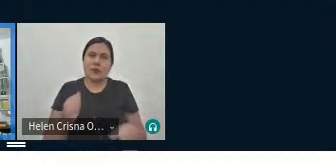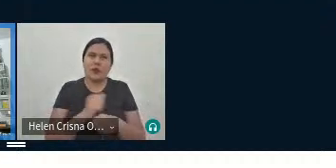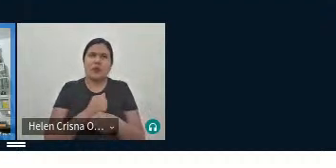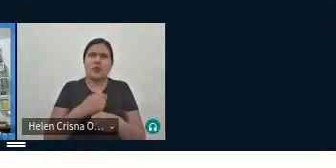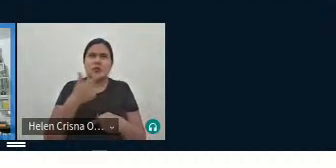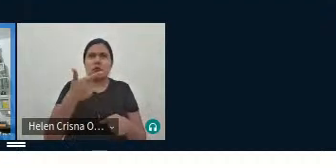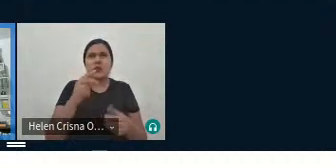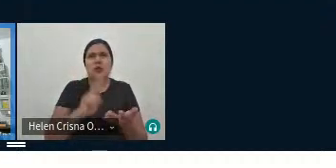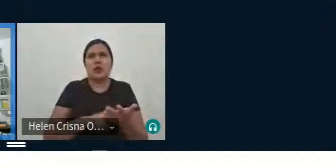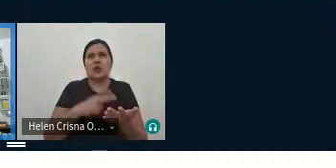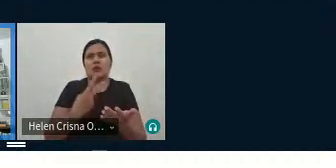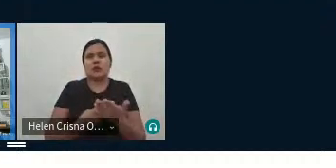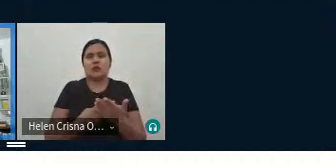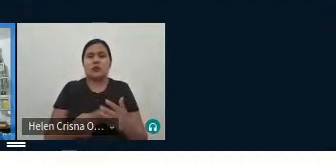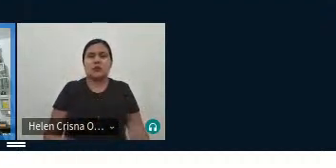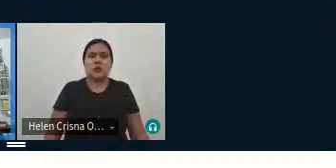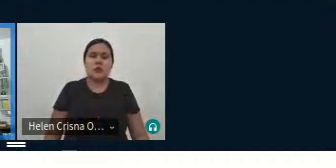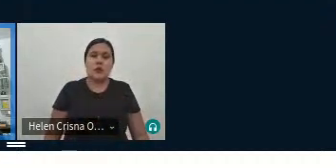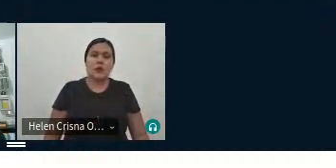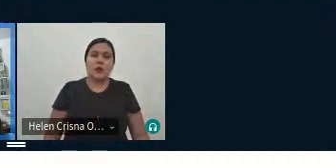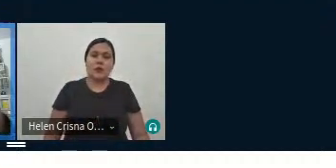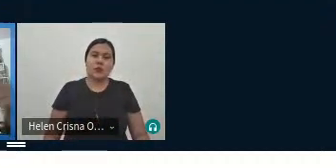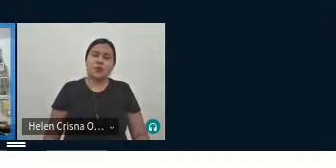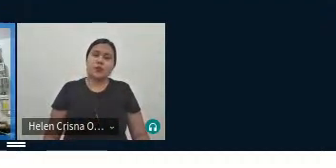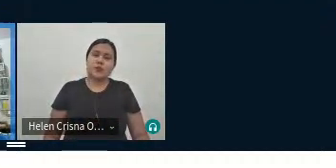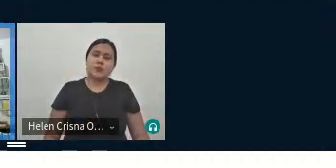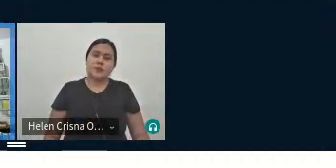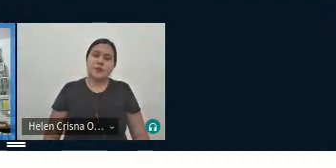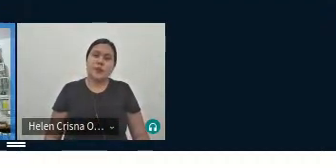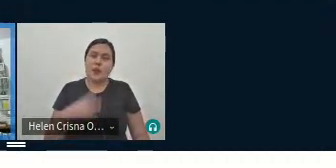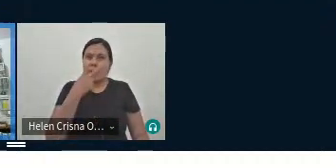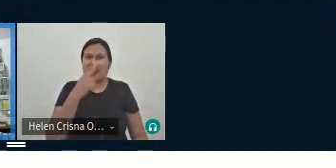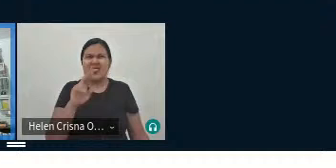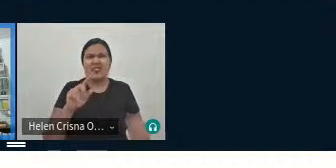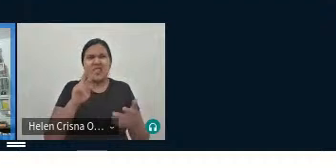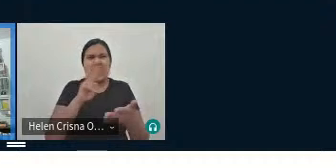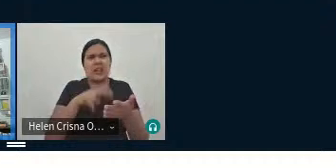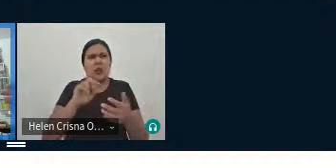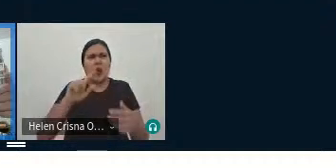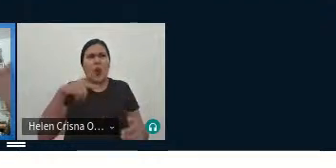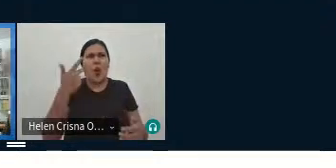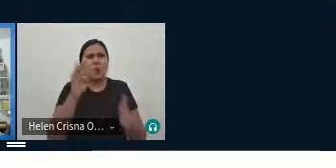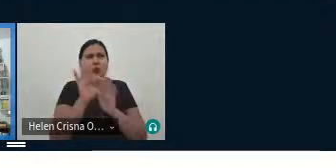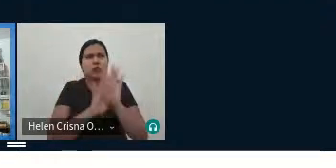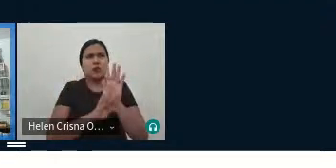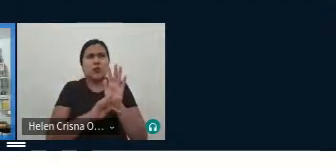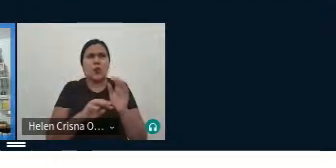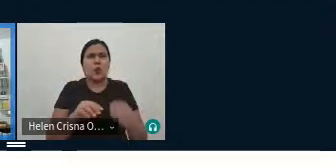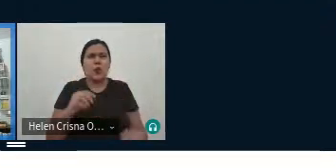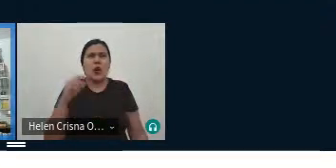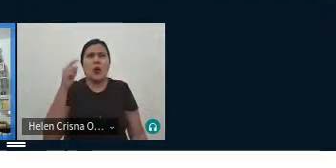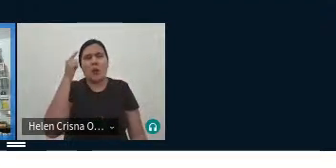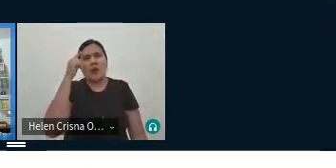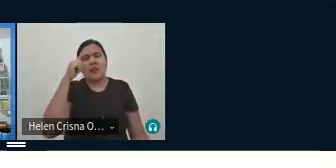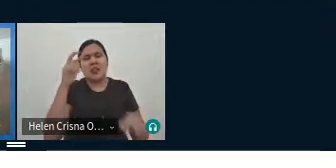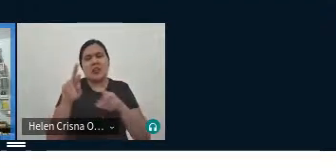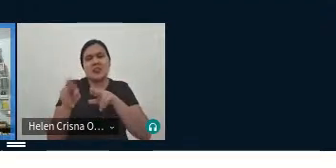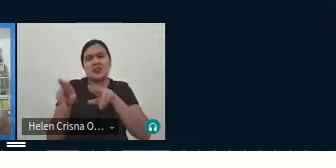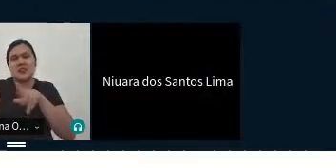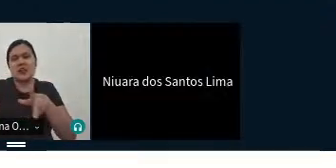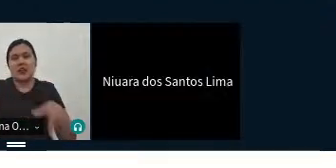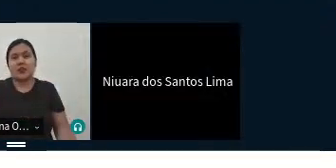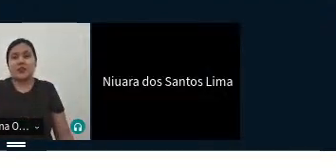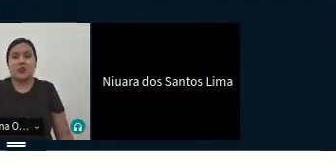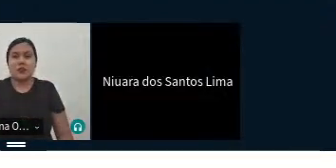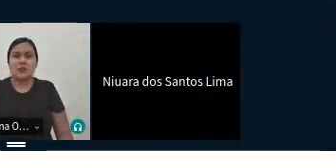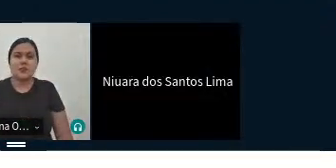essa tradução, acho que direto do russo, parece estar lendo outro texto, outra ideia, não daquela tradução que foi feita do francês, não a